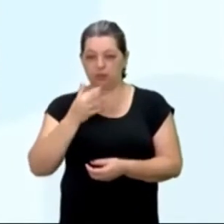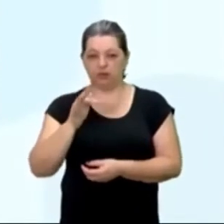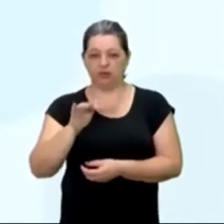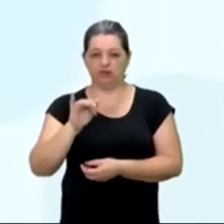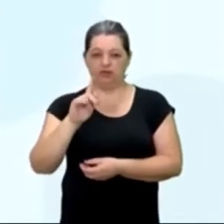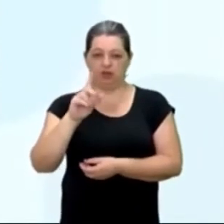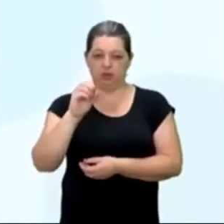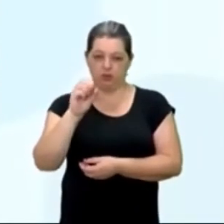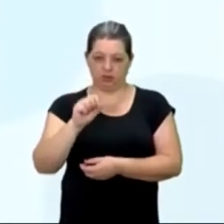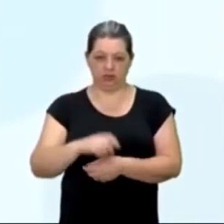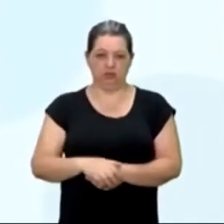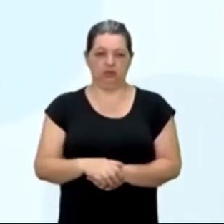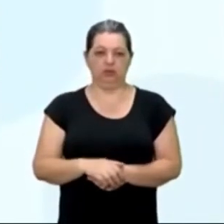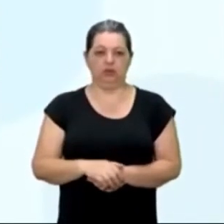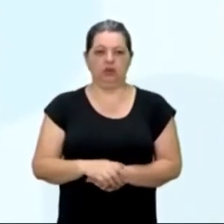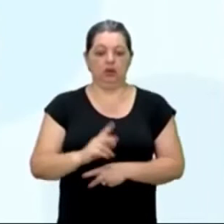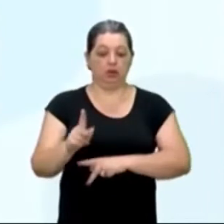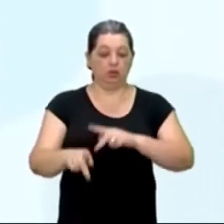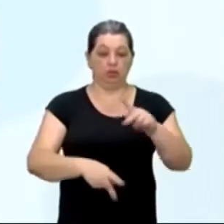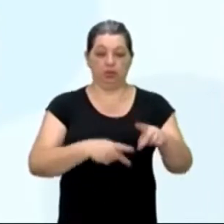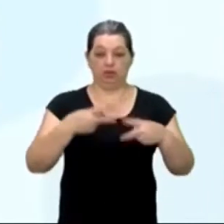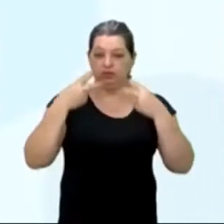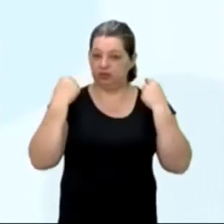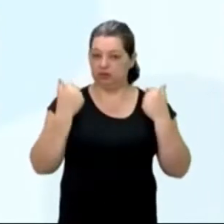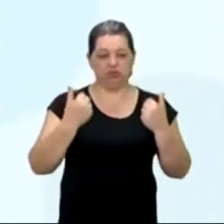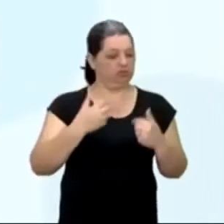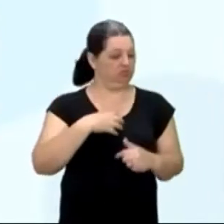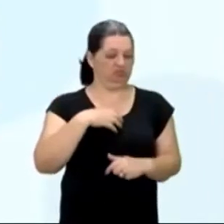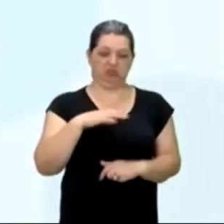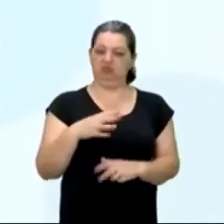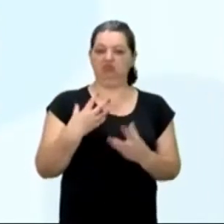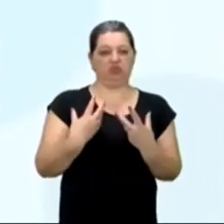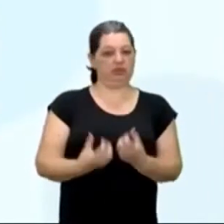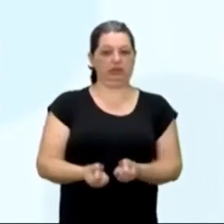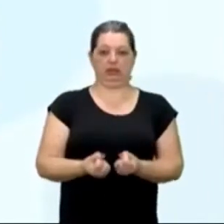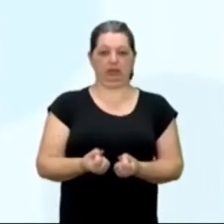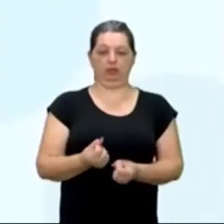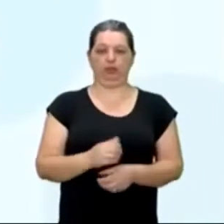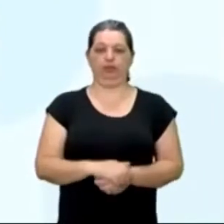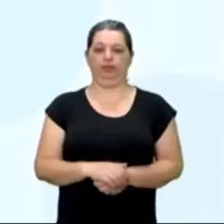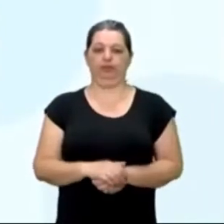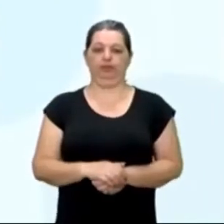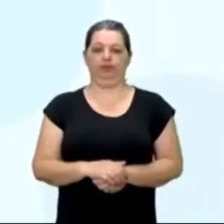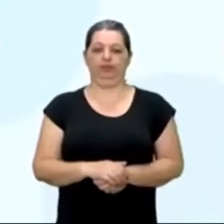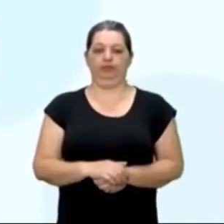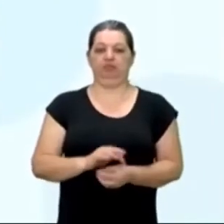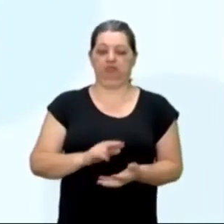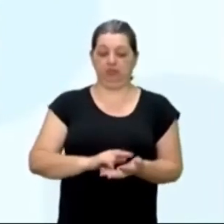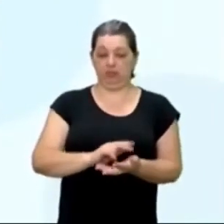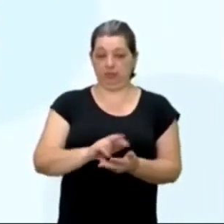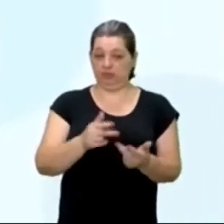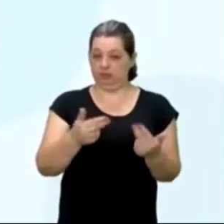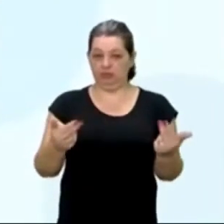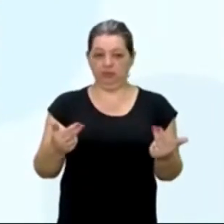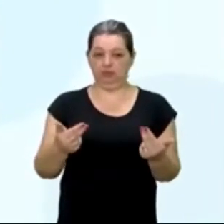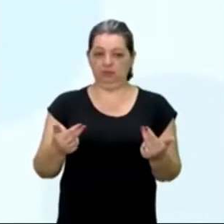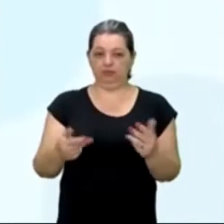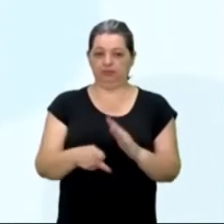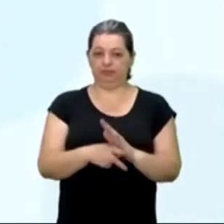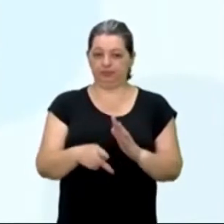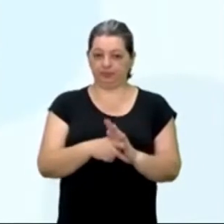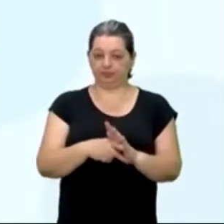daquilo, olha só, os indígenas recusaram comer pão, peixe, confeitos, fartéis, mel, figos, ou seja, comidas